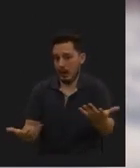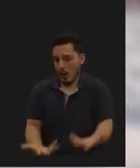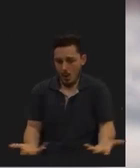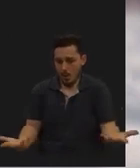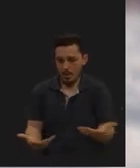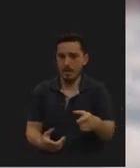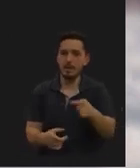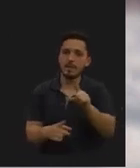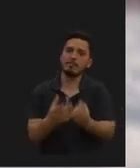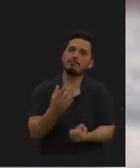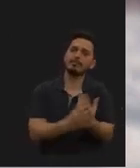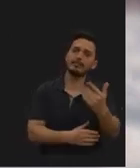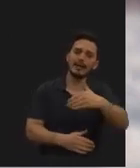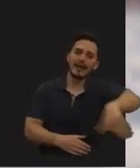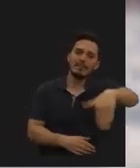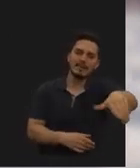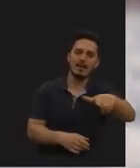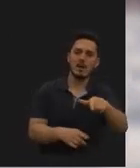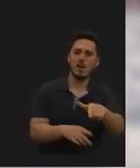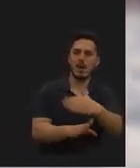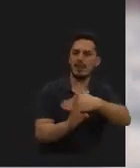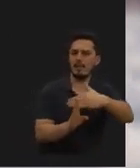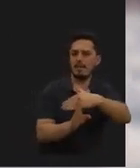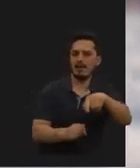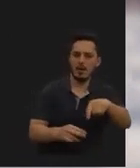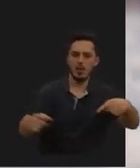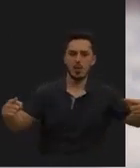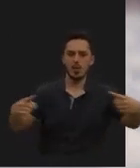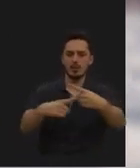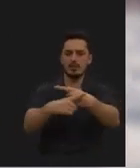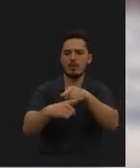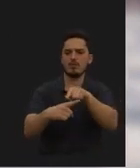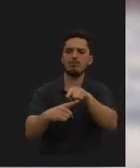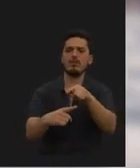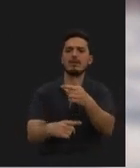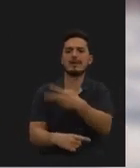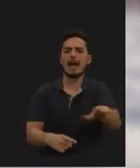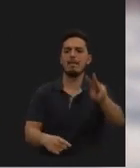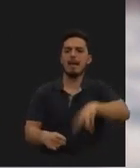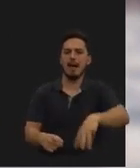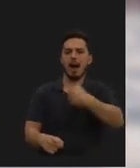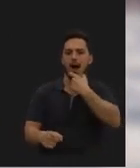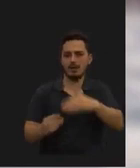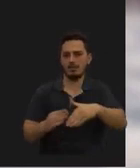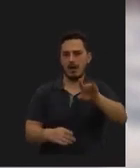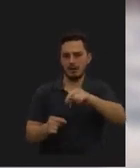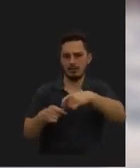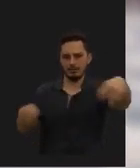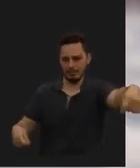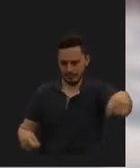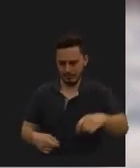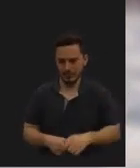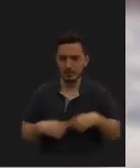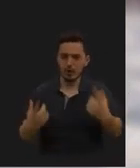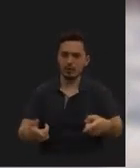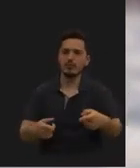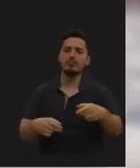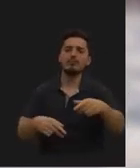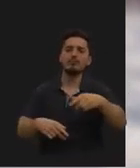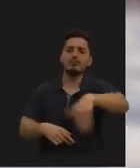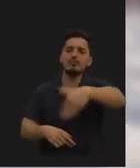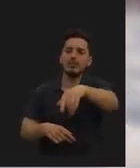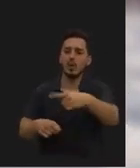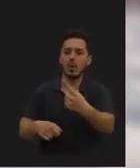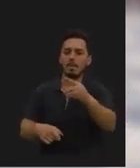dia, e a criação de passadeiras intermédias nos cruzamentos com distâncias com mais de 100 metros. Depois, o alargamento dos